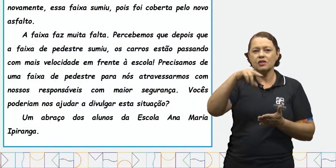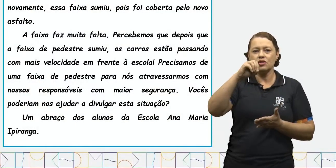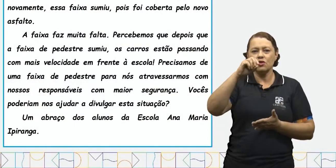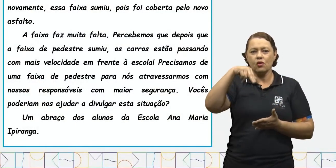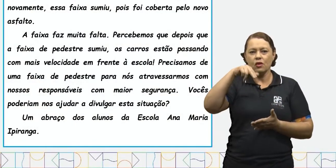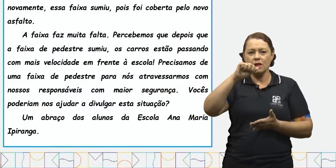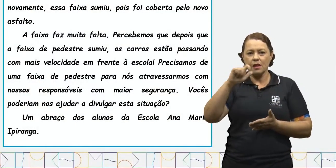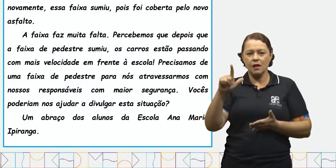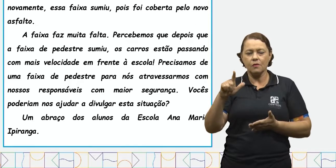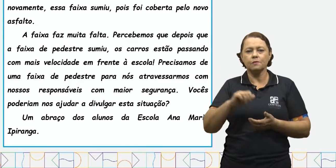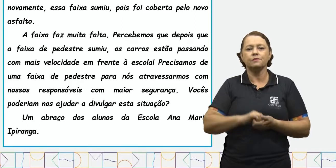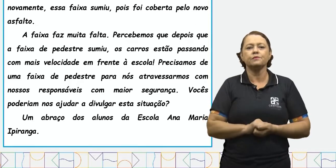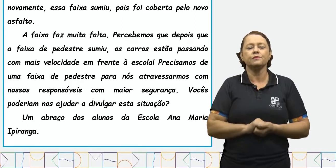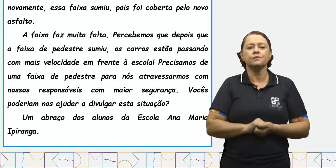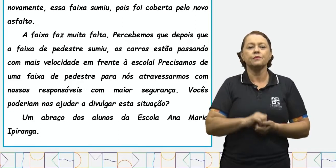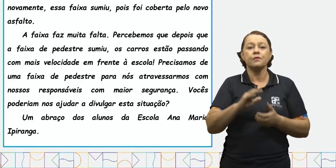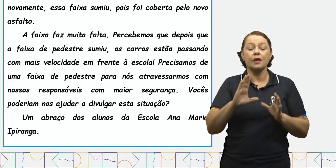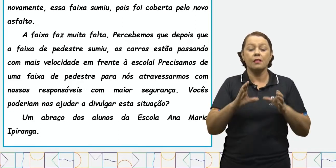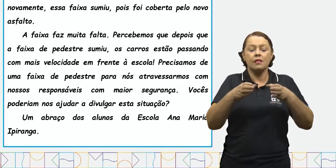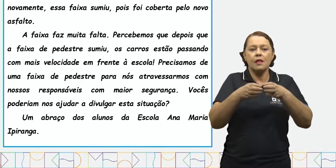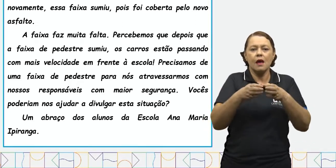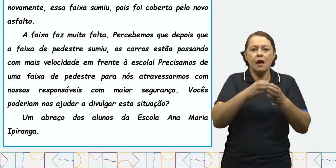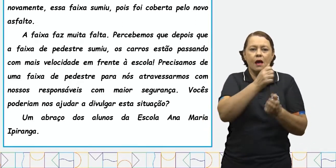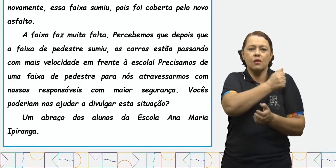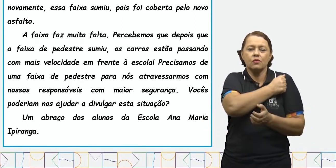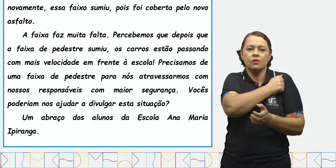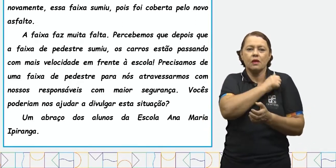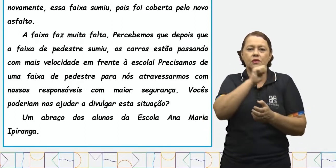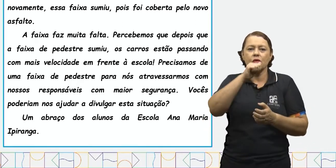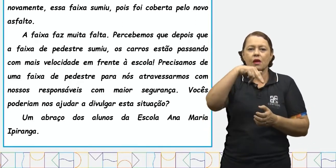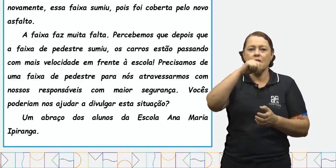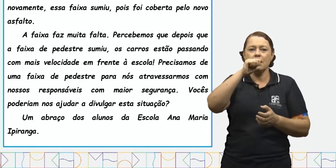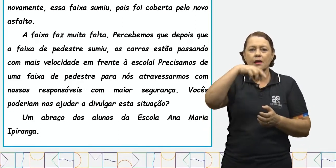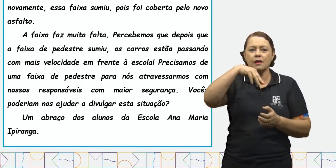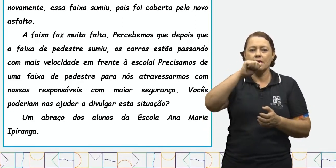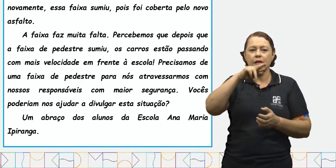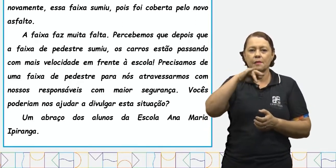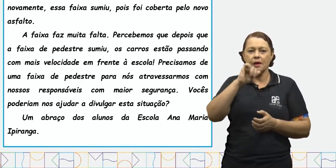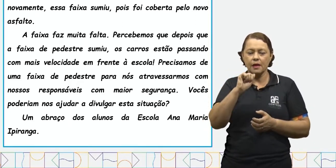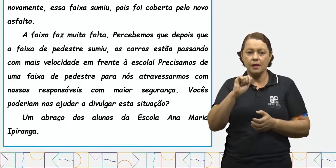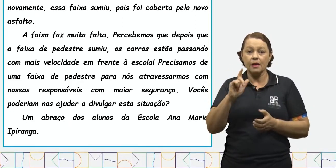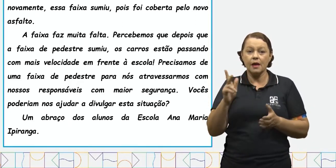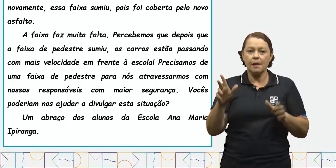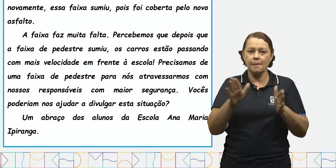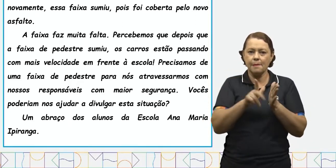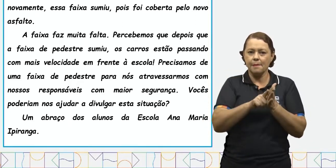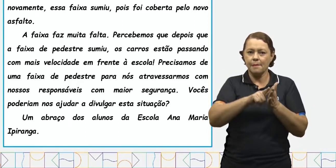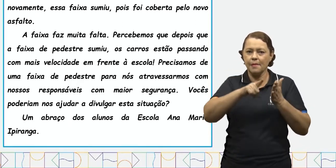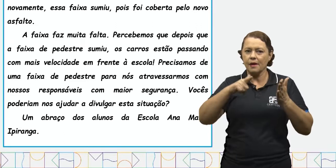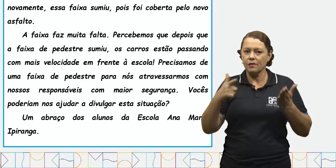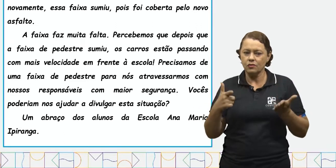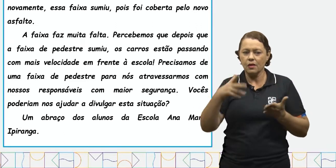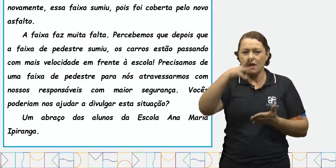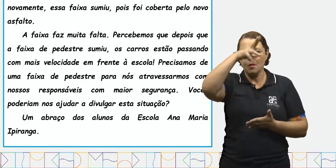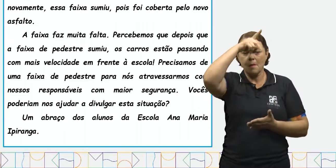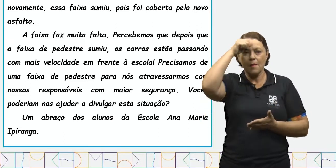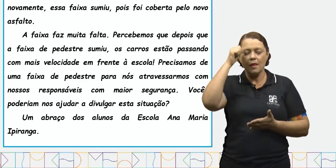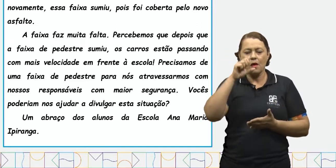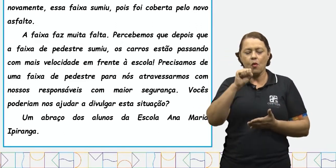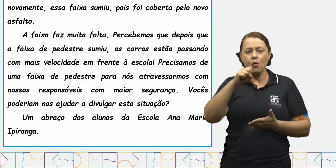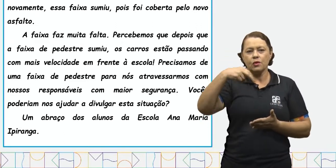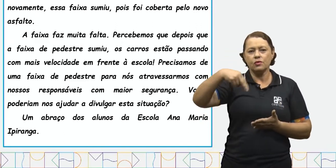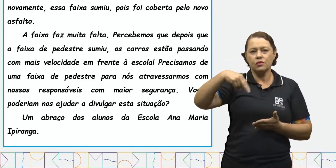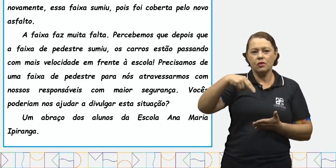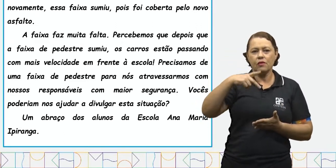alunos da escola Ana Maria Ipiranga para o Jornal Adicional. Manaus, 8 de novembro de